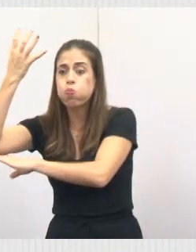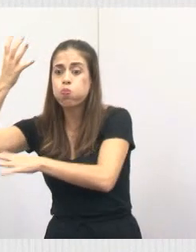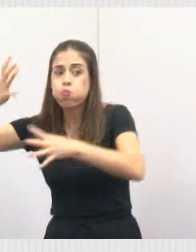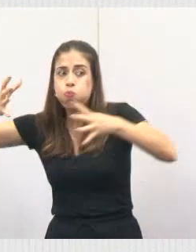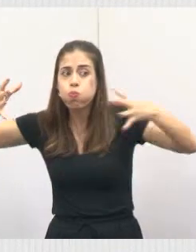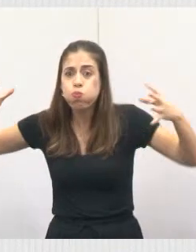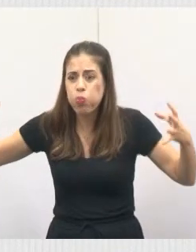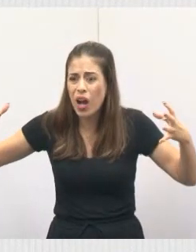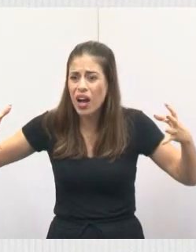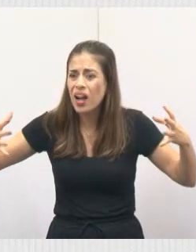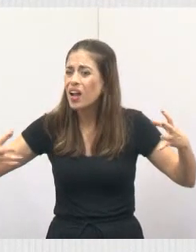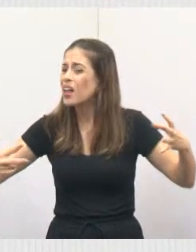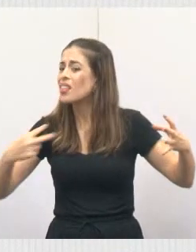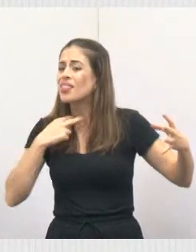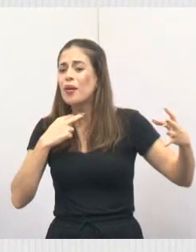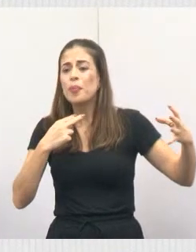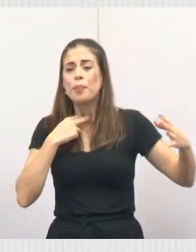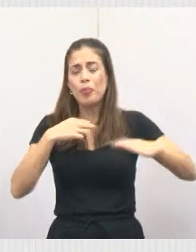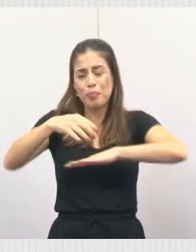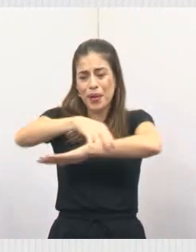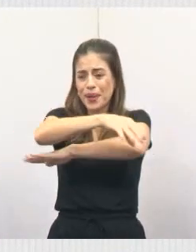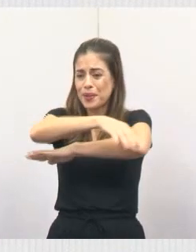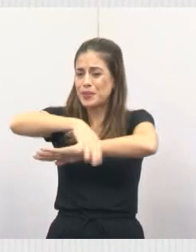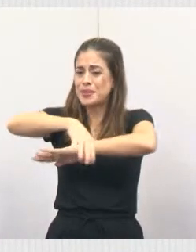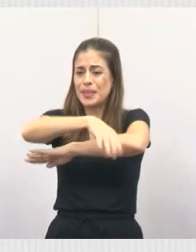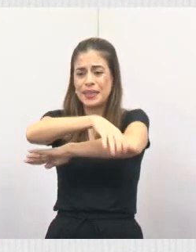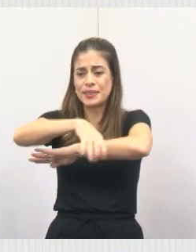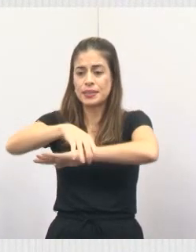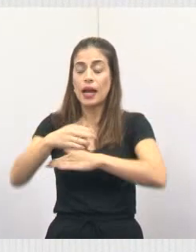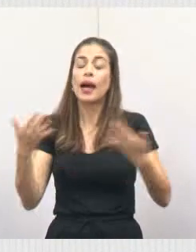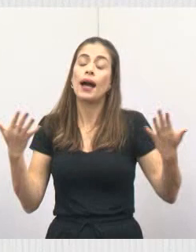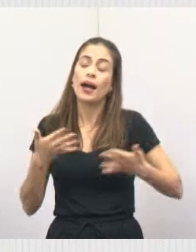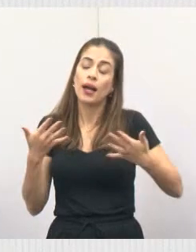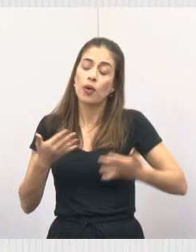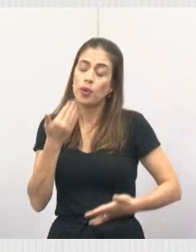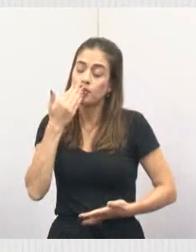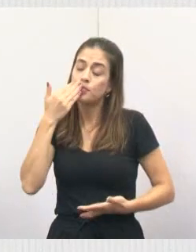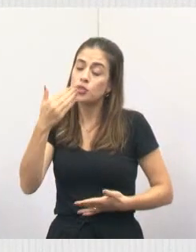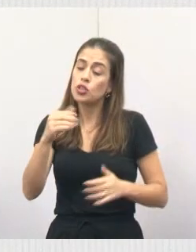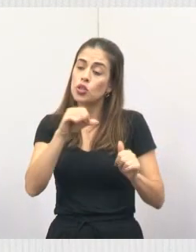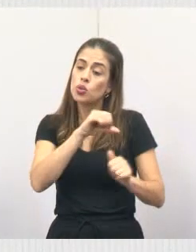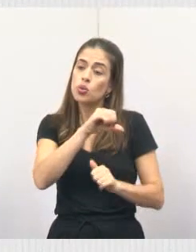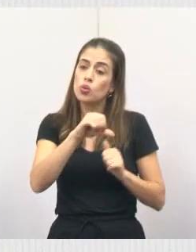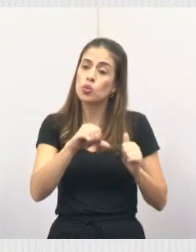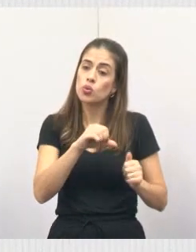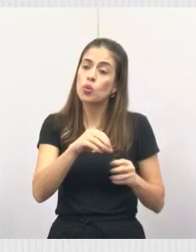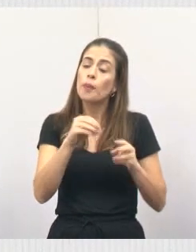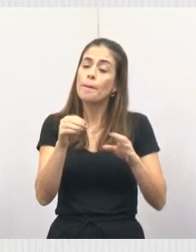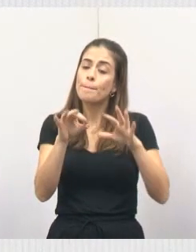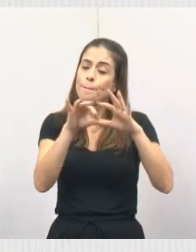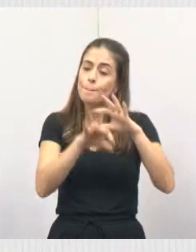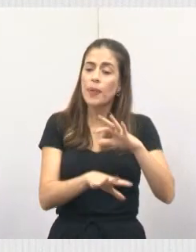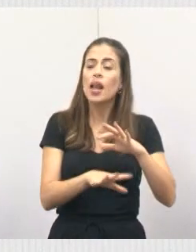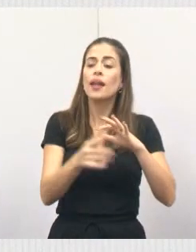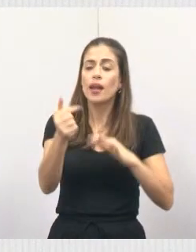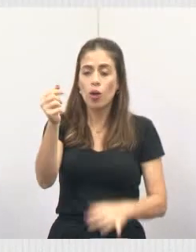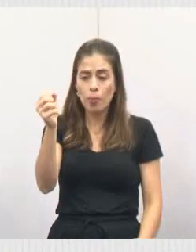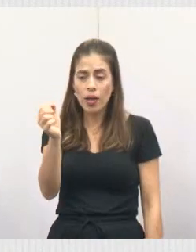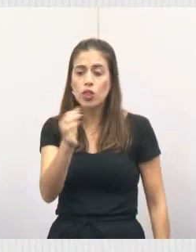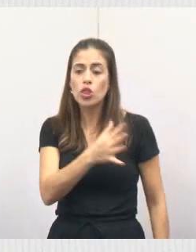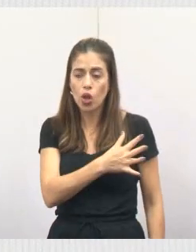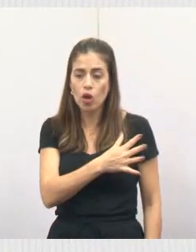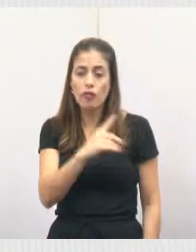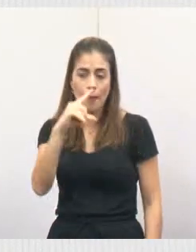para calçadas. E nós agora estamos pedindo a reposição. Eu quero que o técnico já coloque para mim o próximo